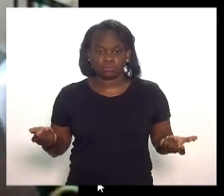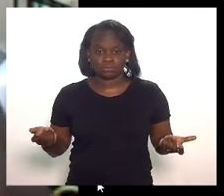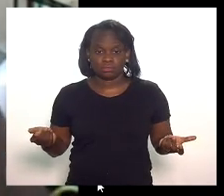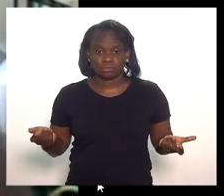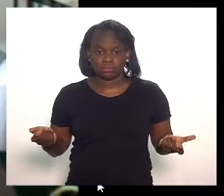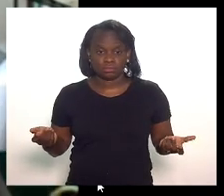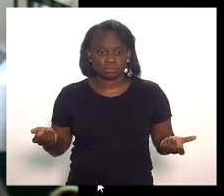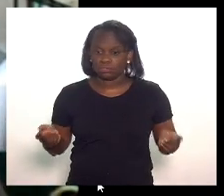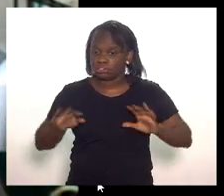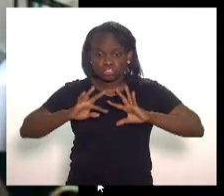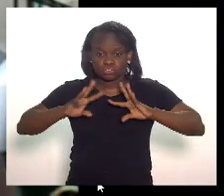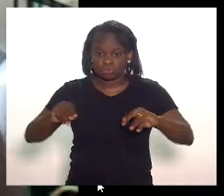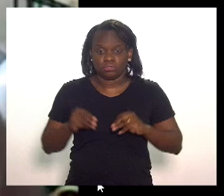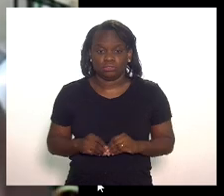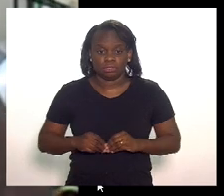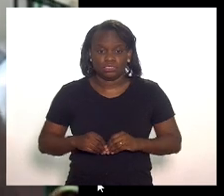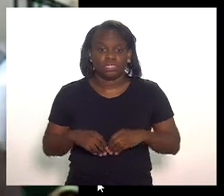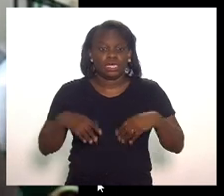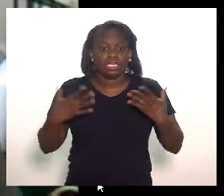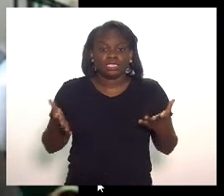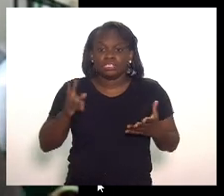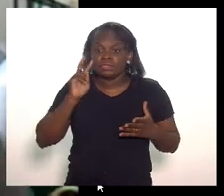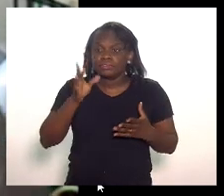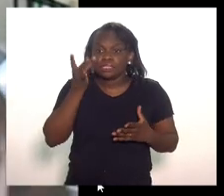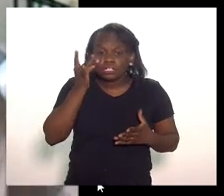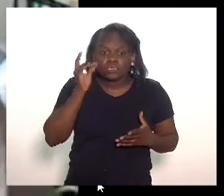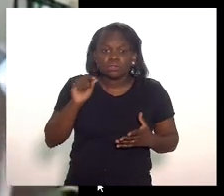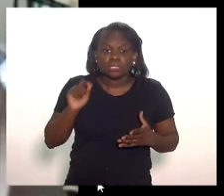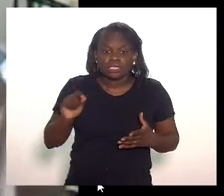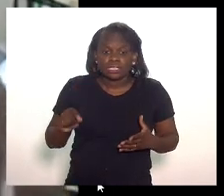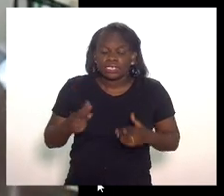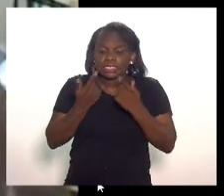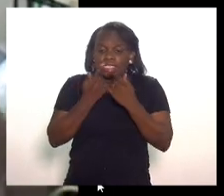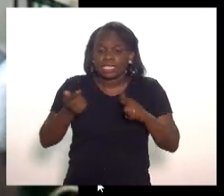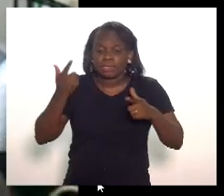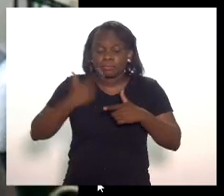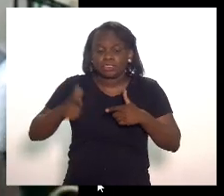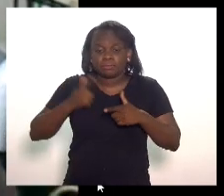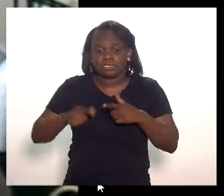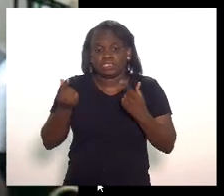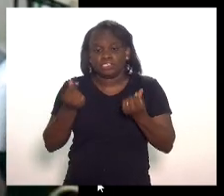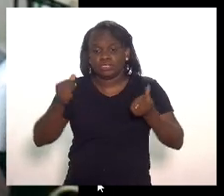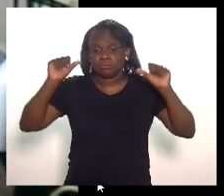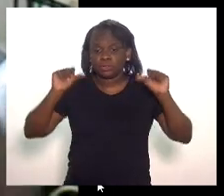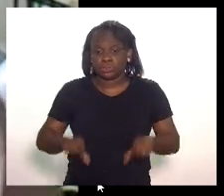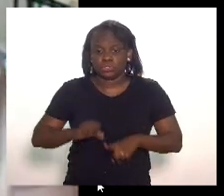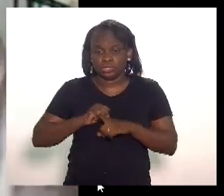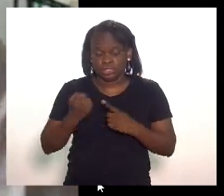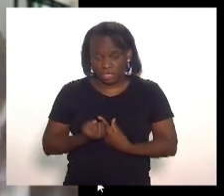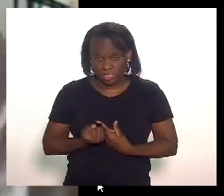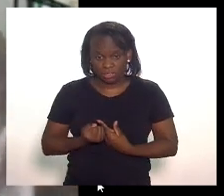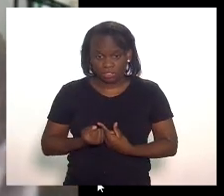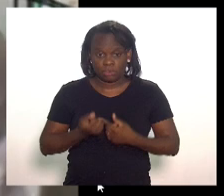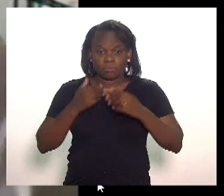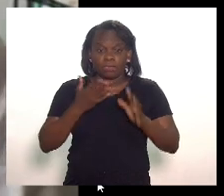de maneira geral e aí o que a gente está vivenciando? uma grave crise econômica e social e o que o governo Bolsonaro está